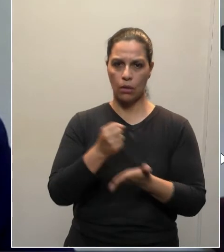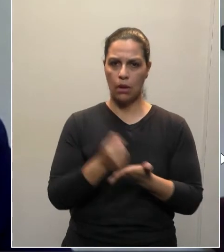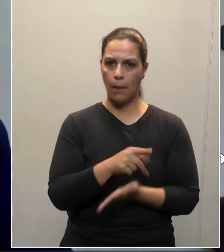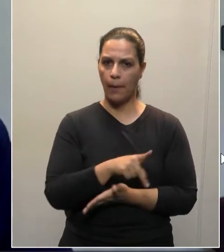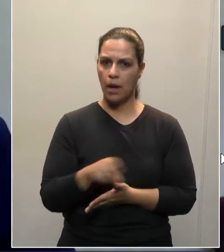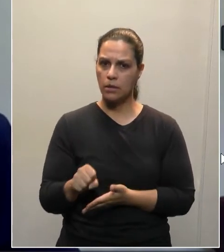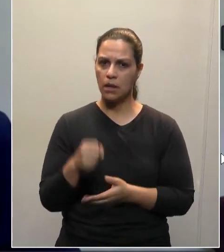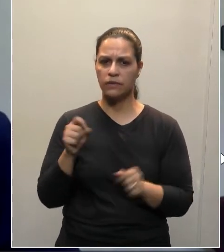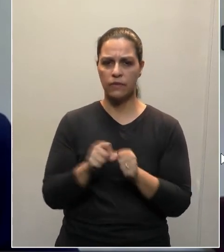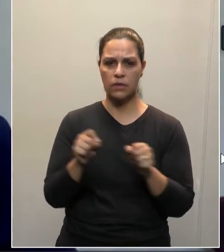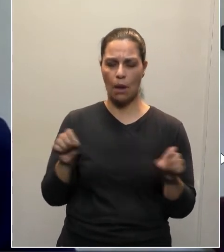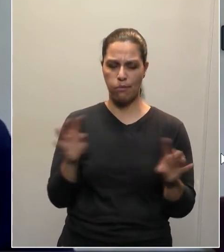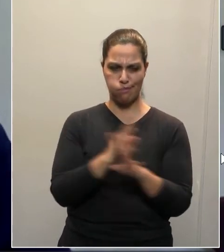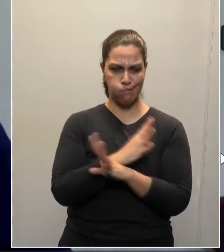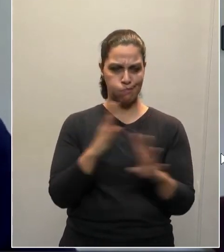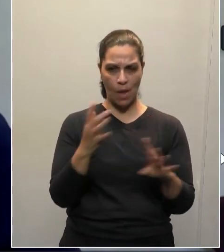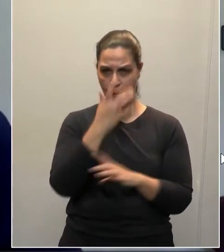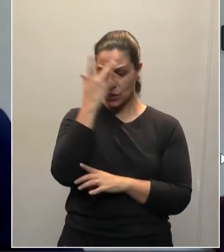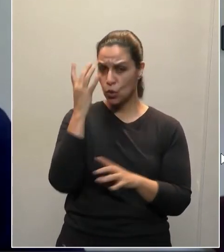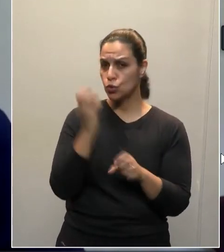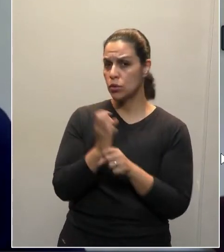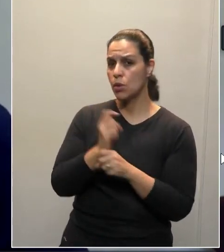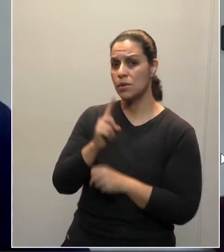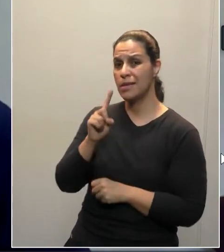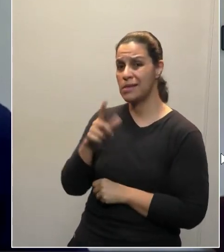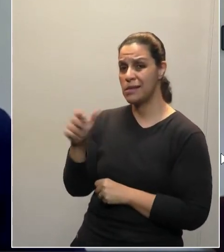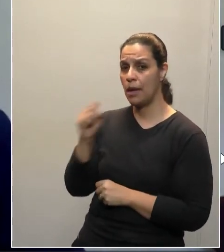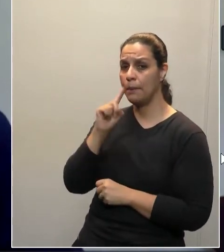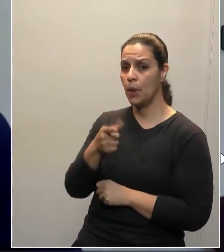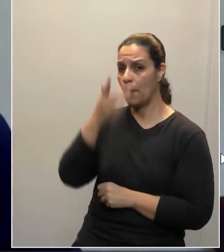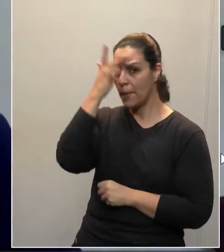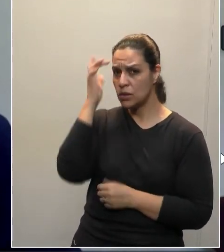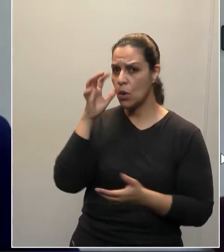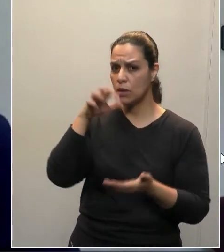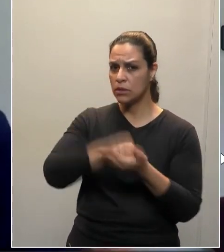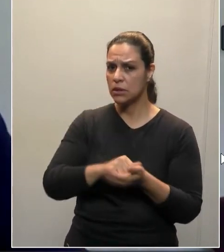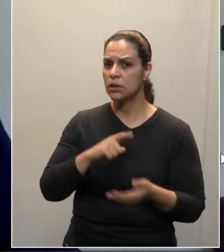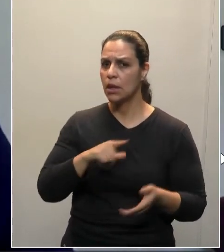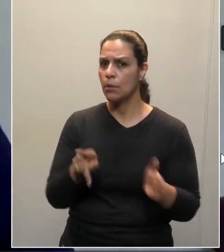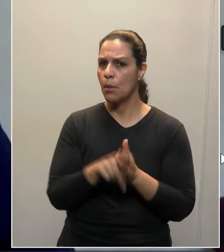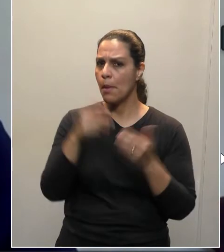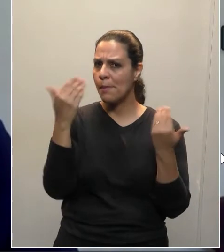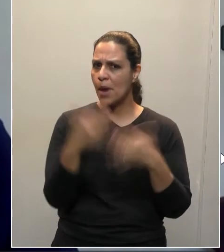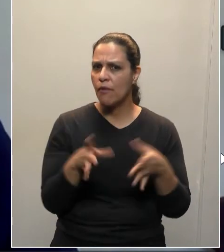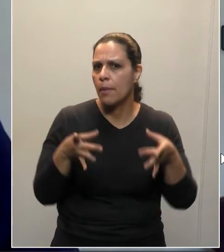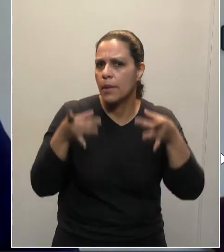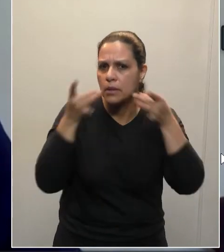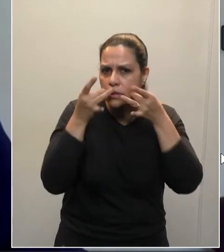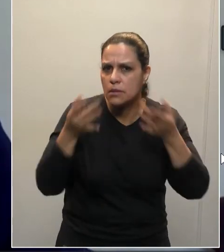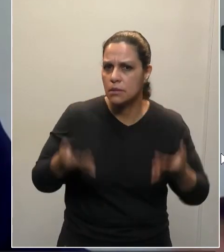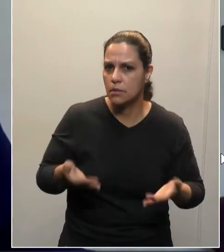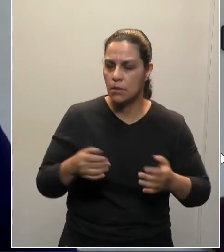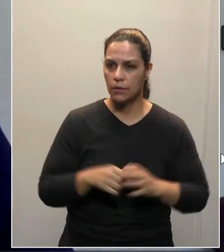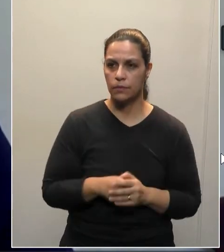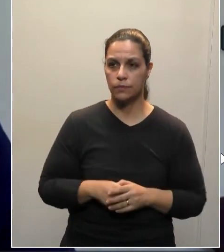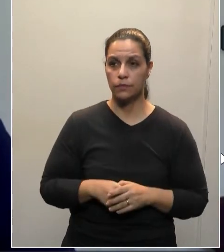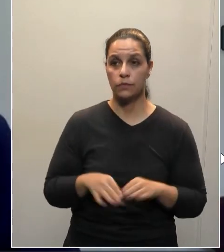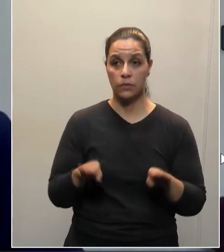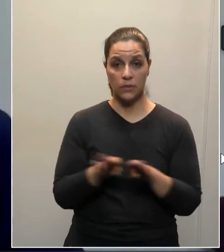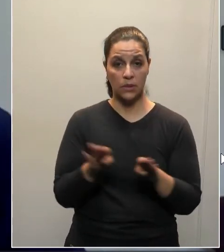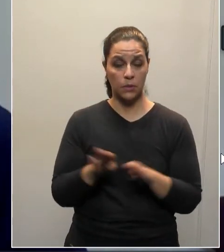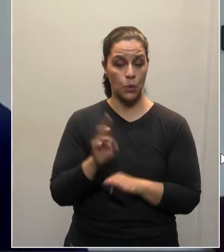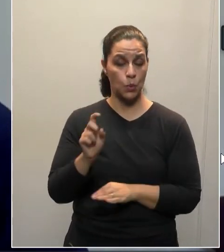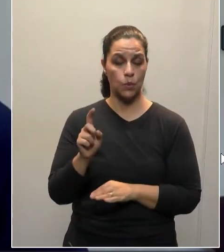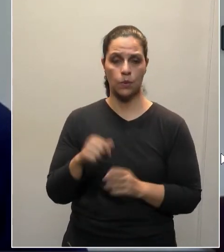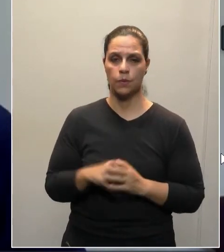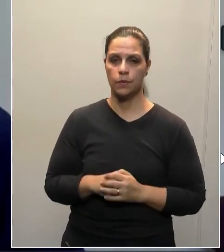fazer aglomeração, que pode passar de 100 mil candidatos fazendo prova presencial. E, mais do que isto,